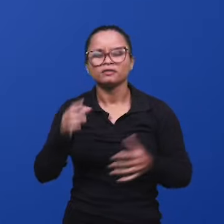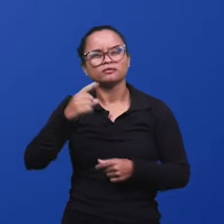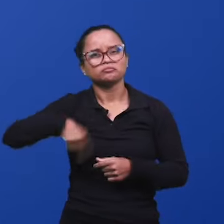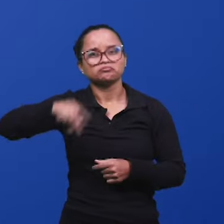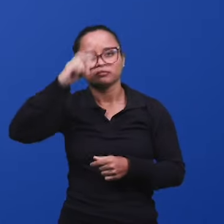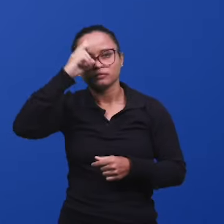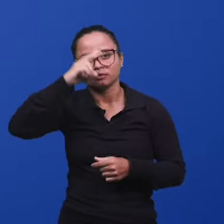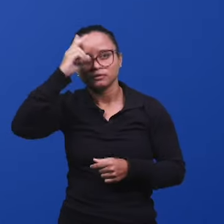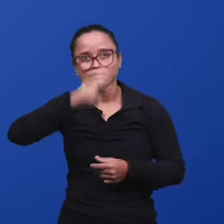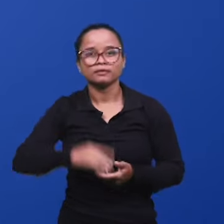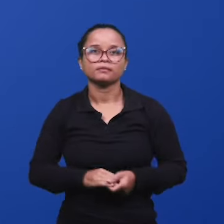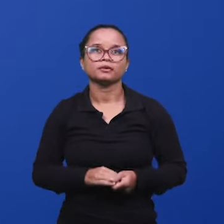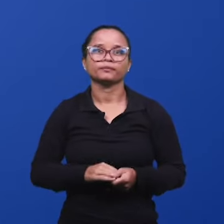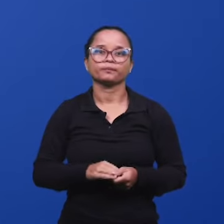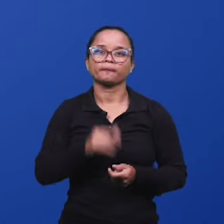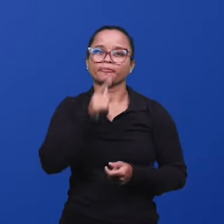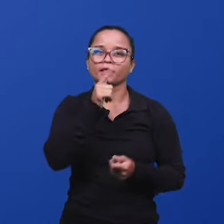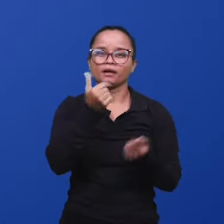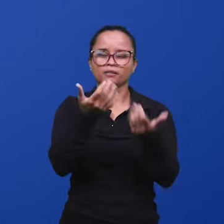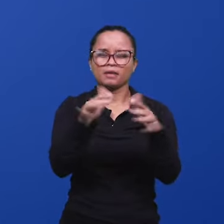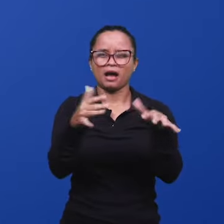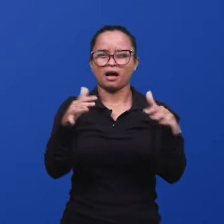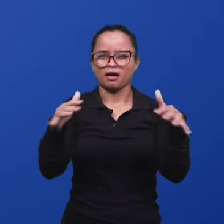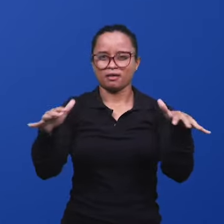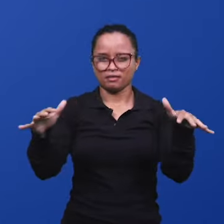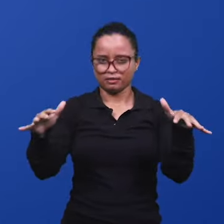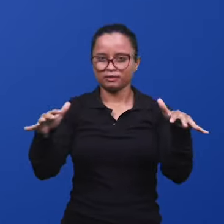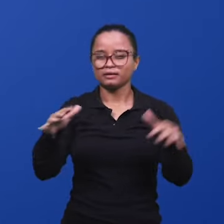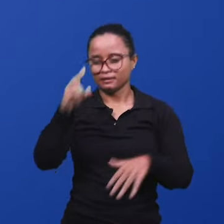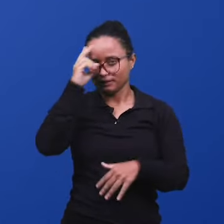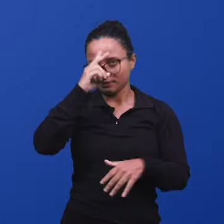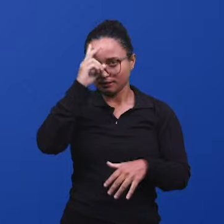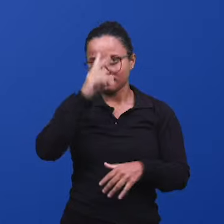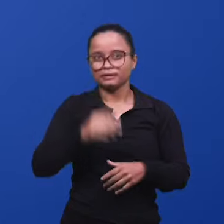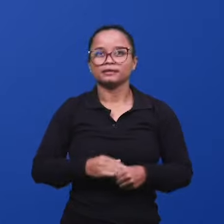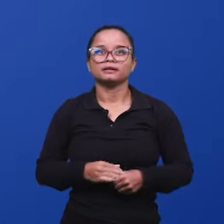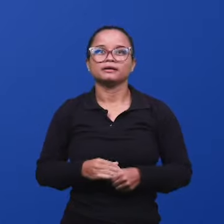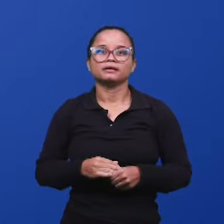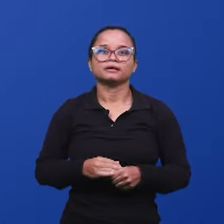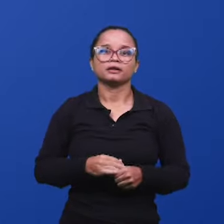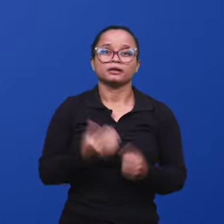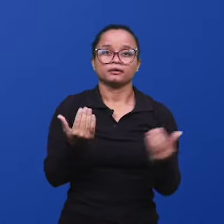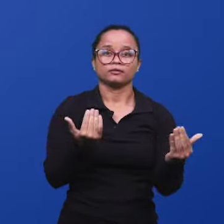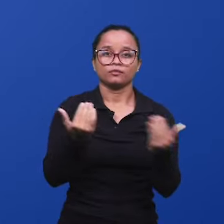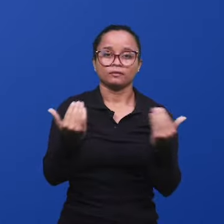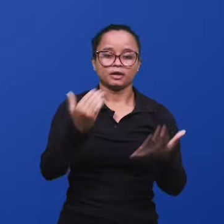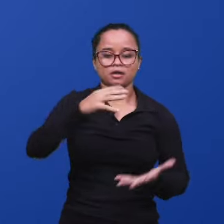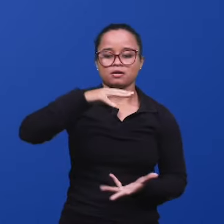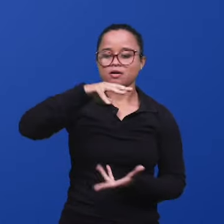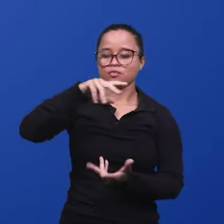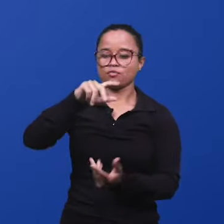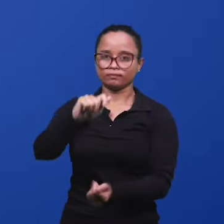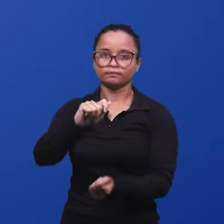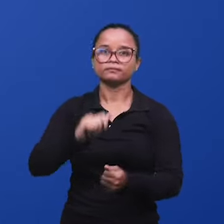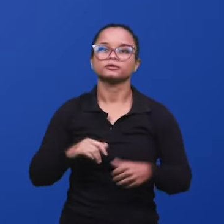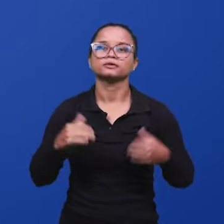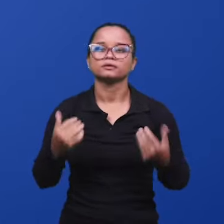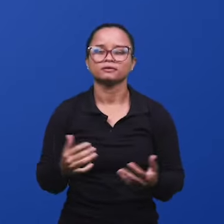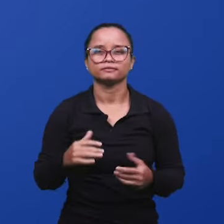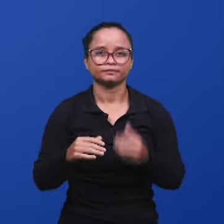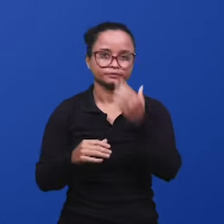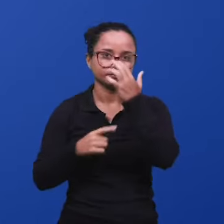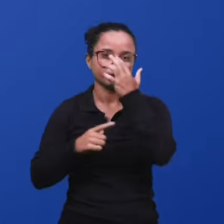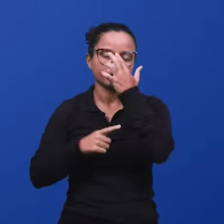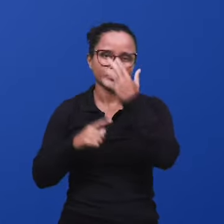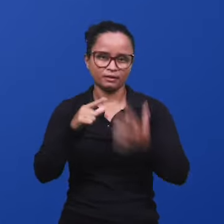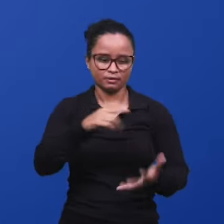do mar, né? Grandes águas, oceano, e é tipo do mundo. O mundo, por vezes, o